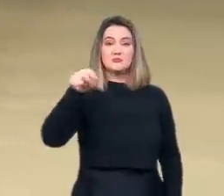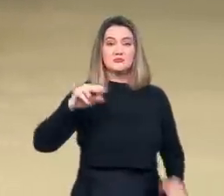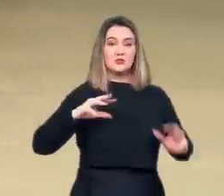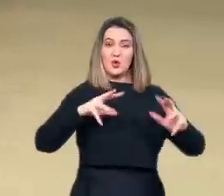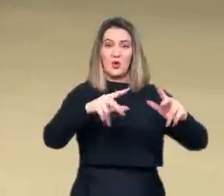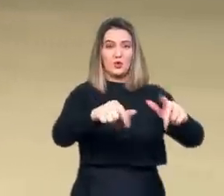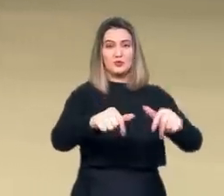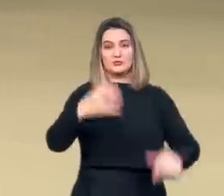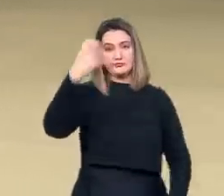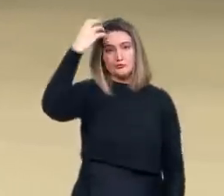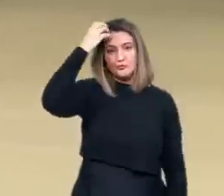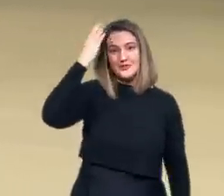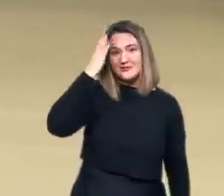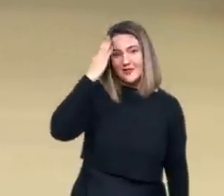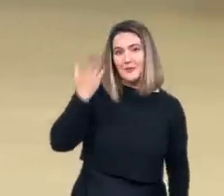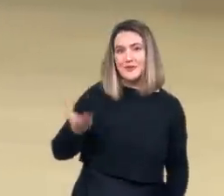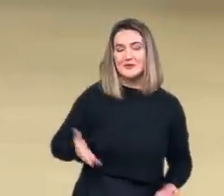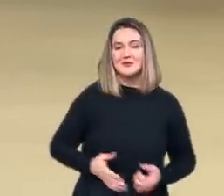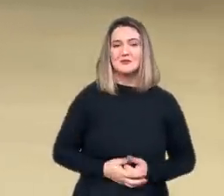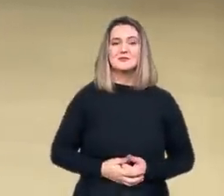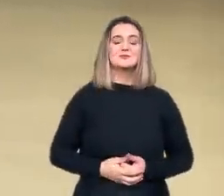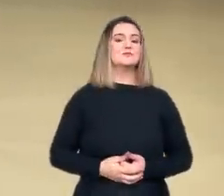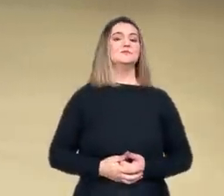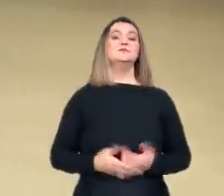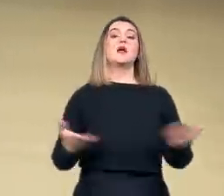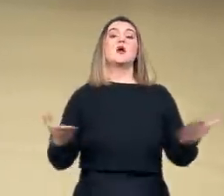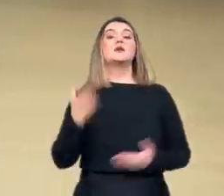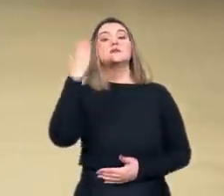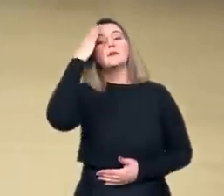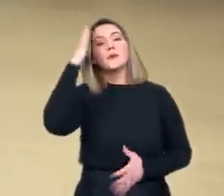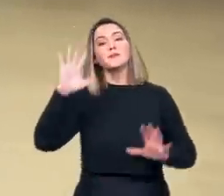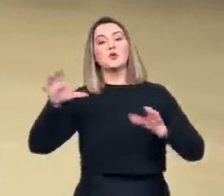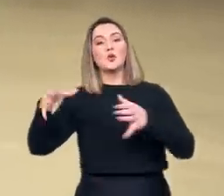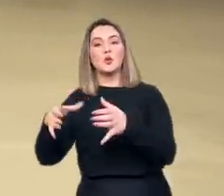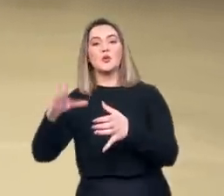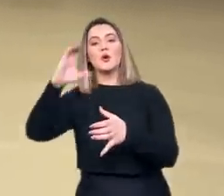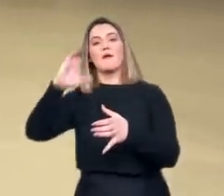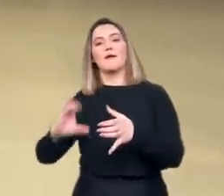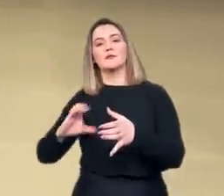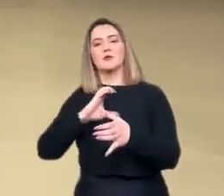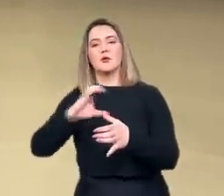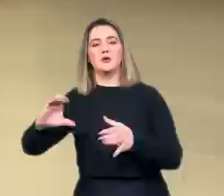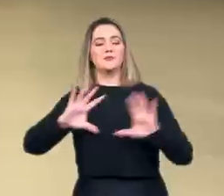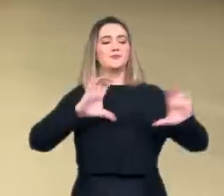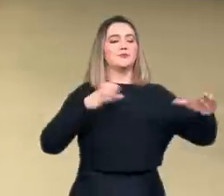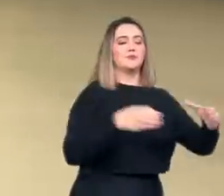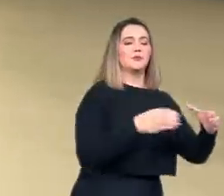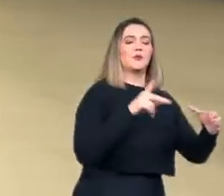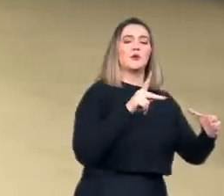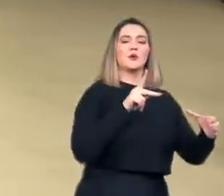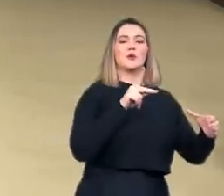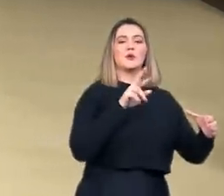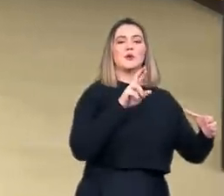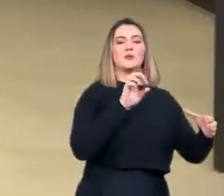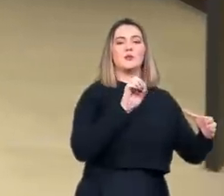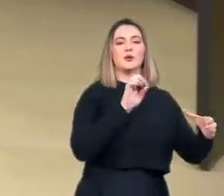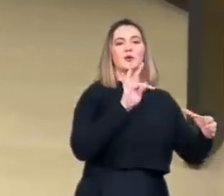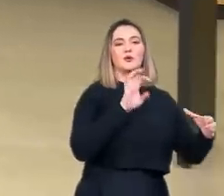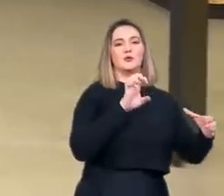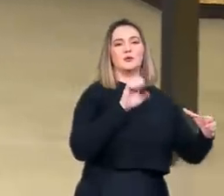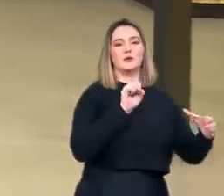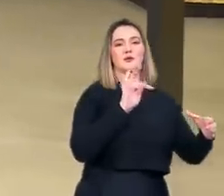a verdadeira humildade estaria em que os dois grupos, católicos e protestantes, admitissem o seu erro e